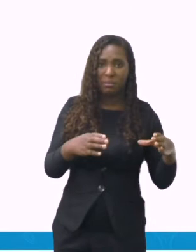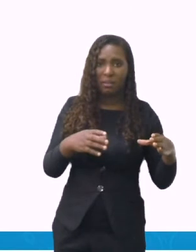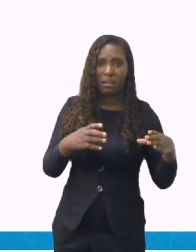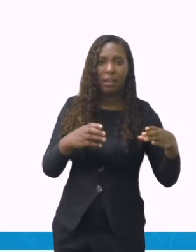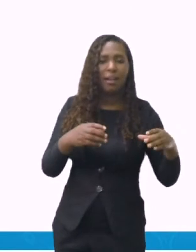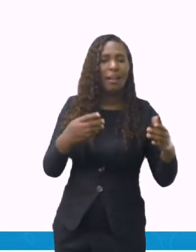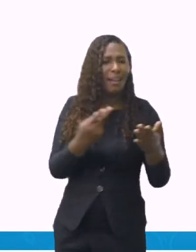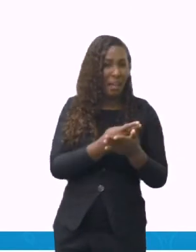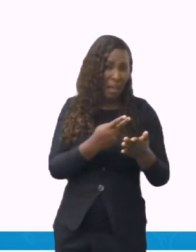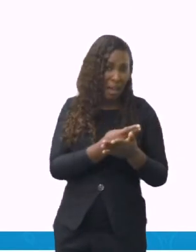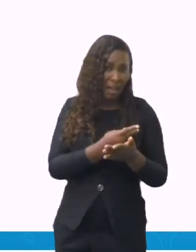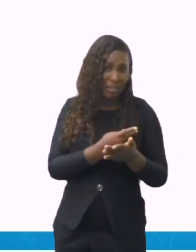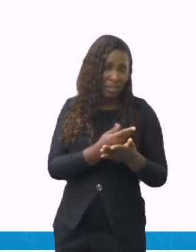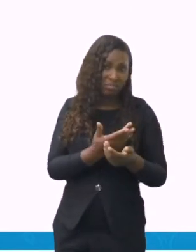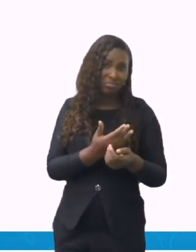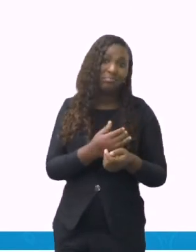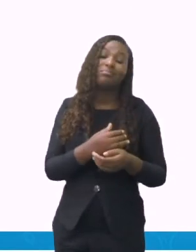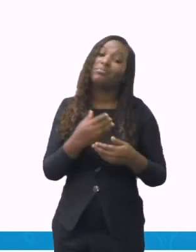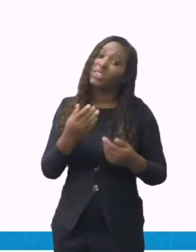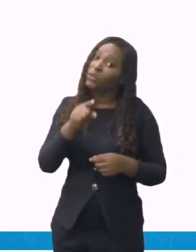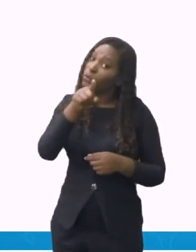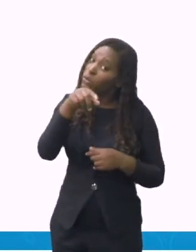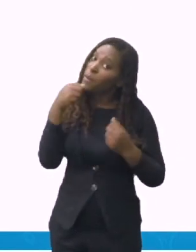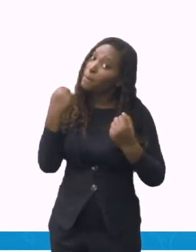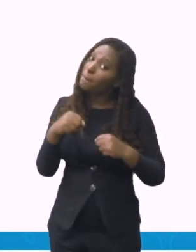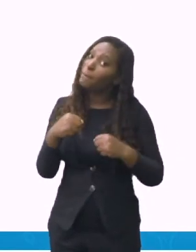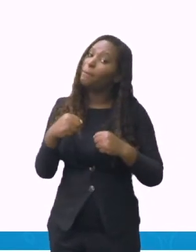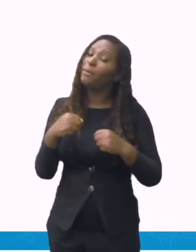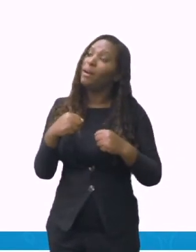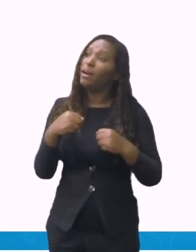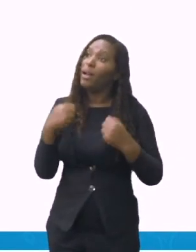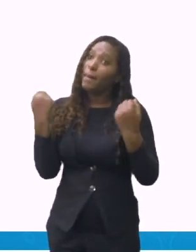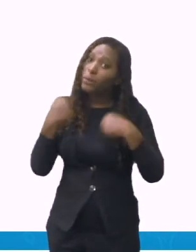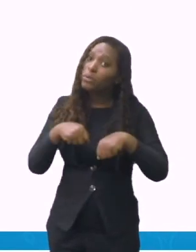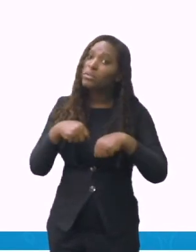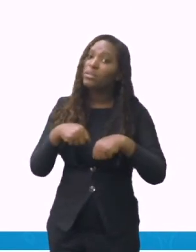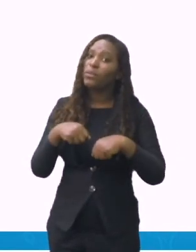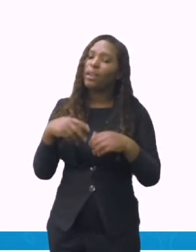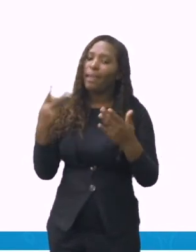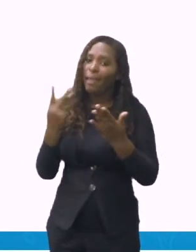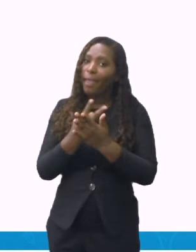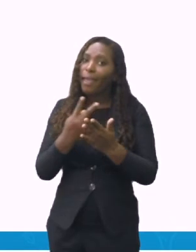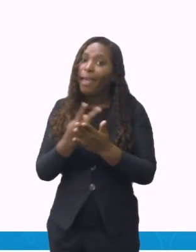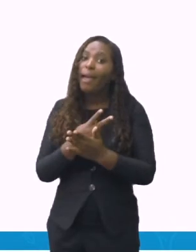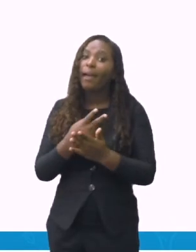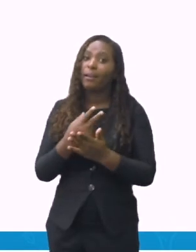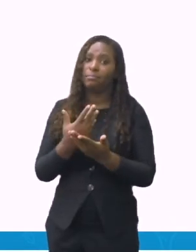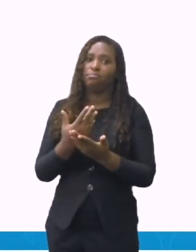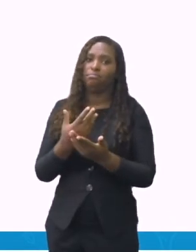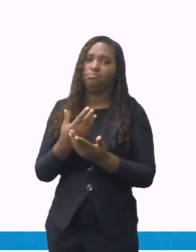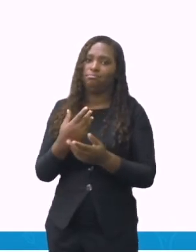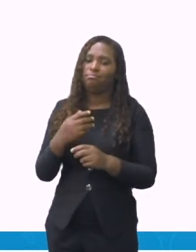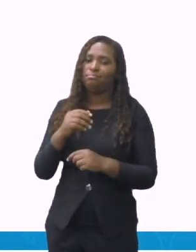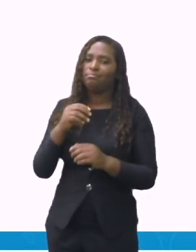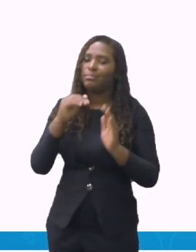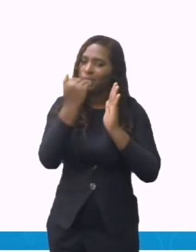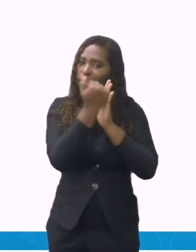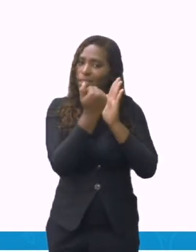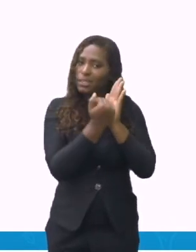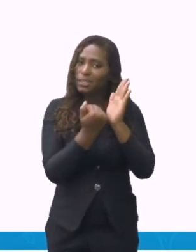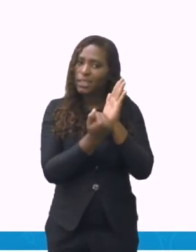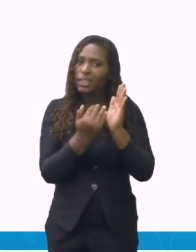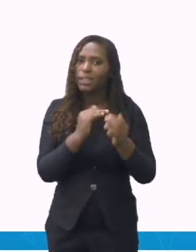Misture esses ingredientes. Então, misturar, olha lá, fora do fogo, porque depois disse assim,